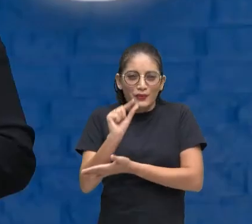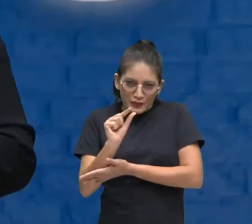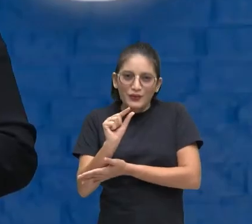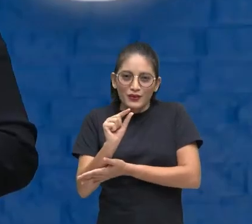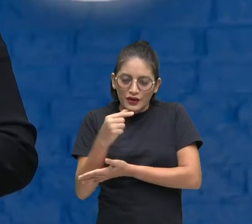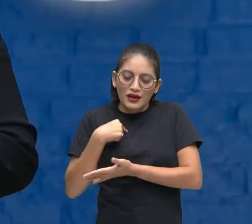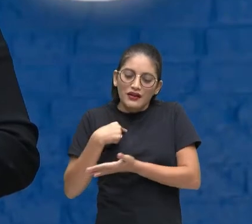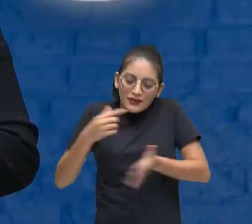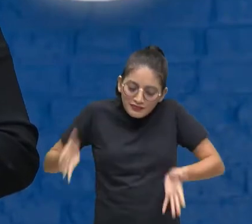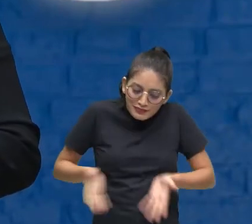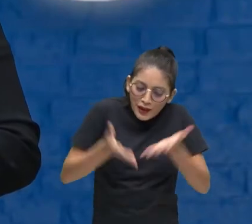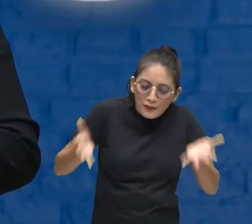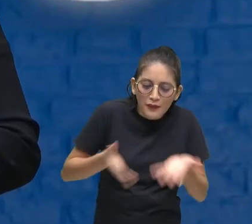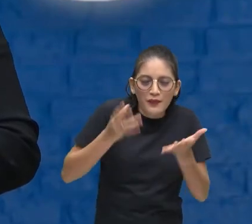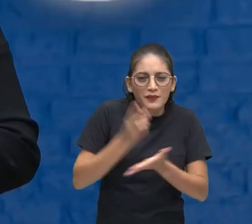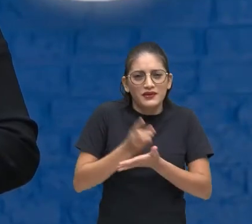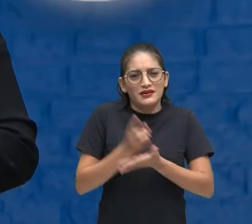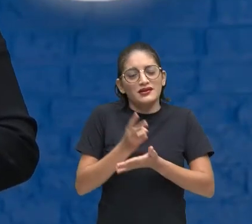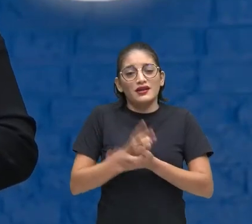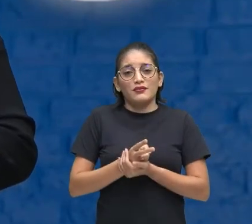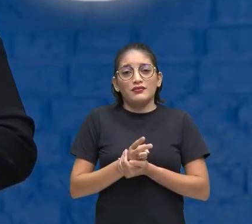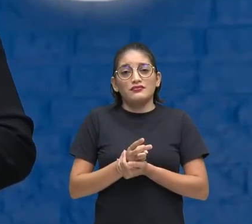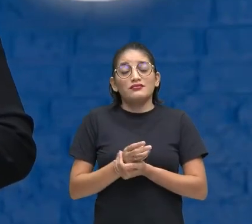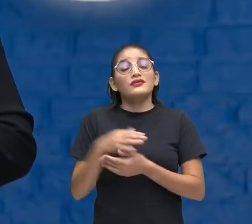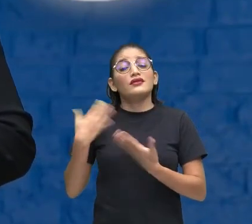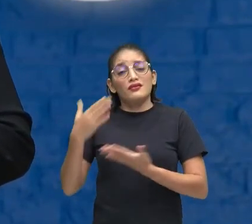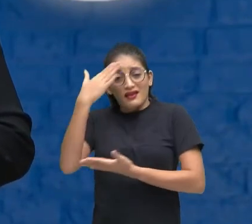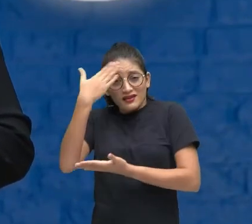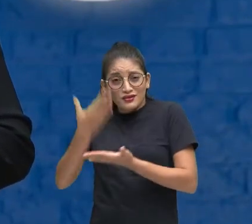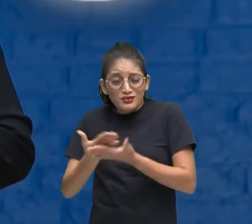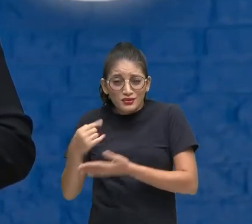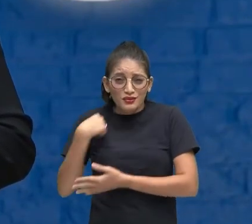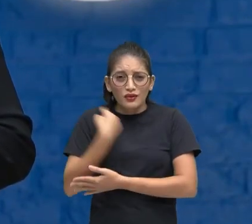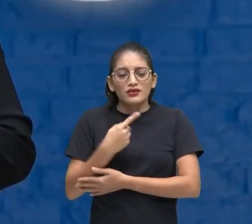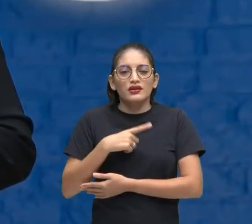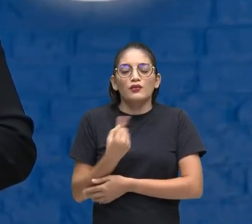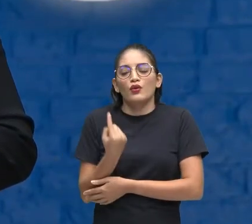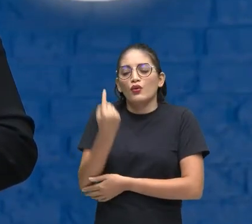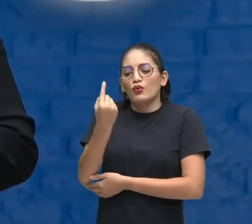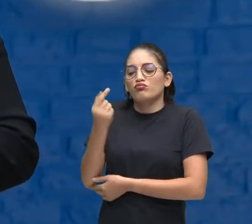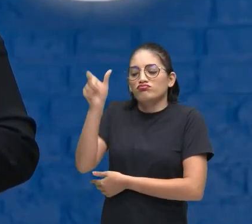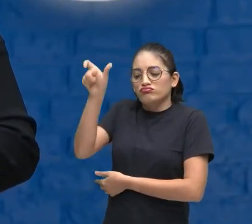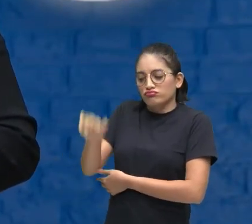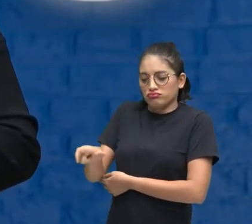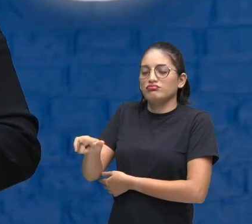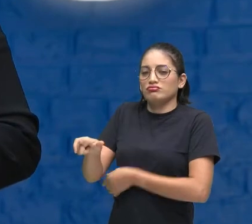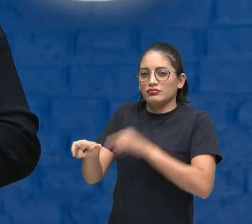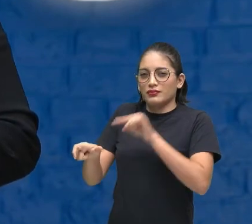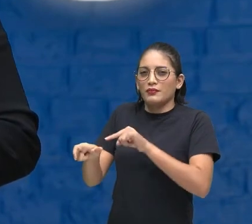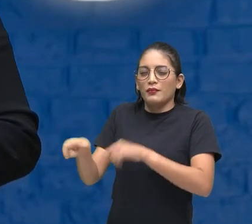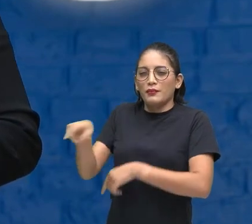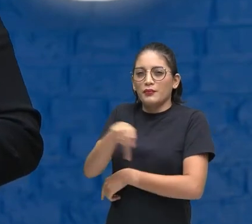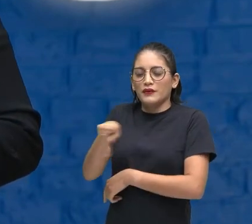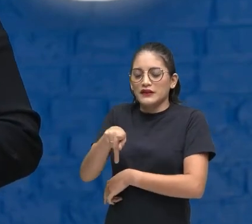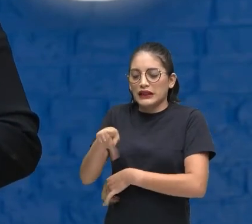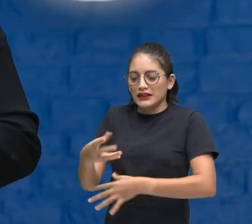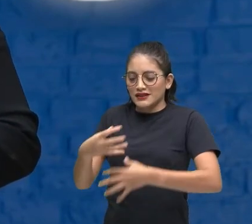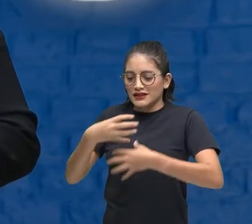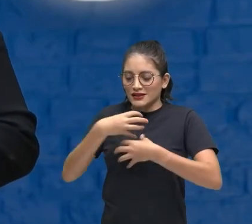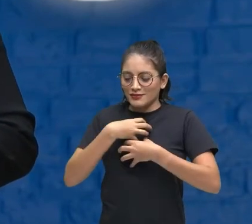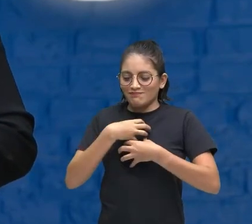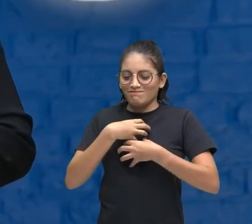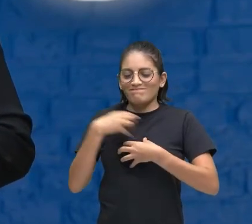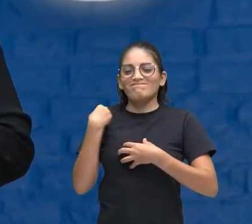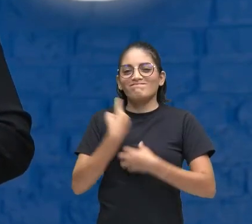insistindo Né Com certeza Todos nós aqui Temos uma figura Do professor Que marcou Na nossa